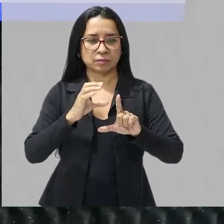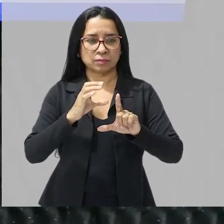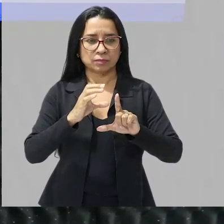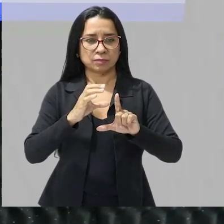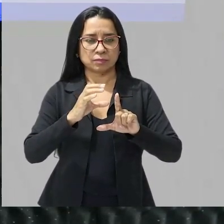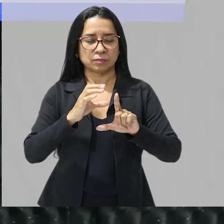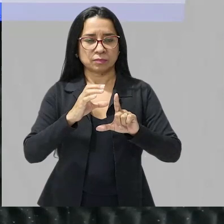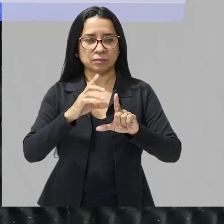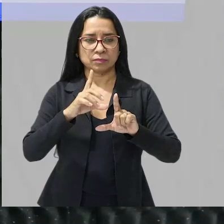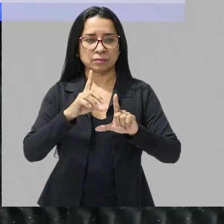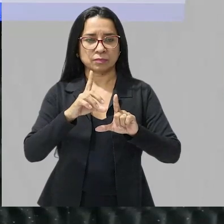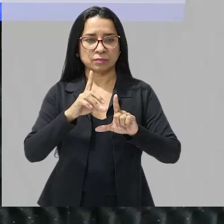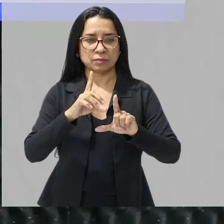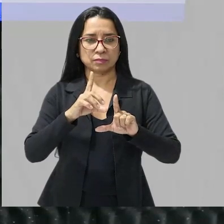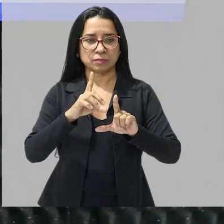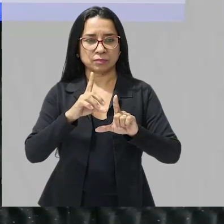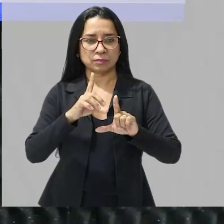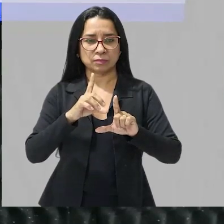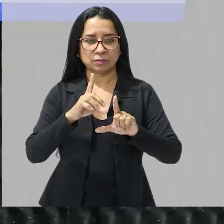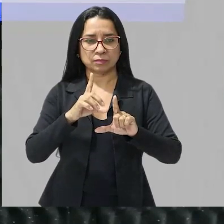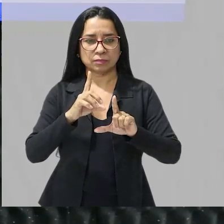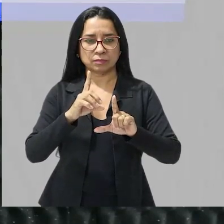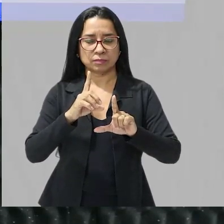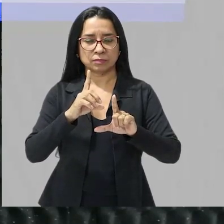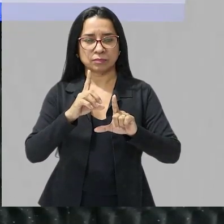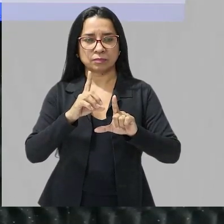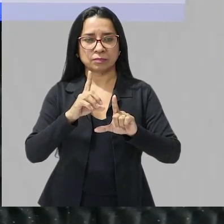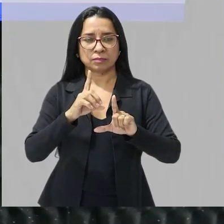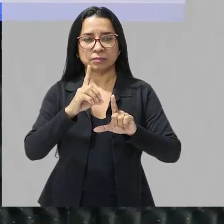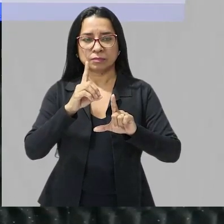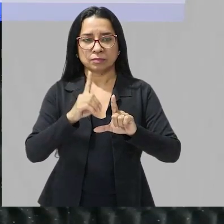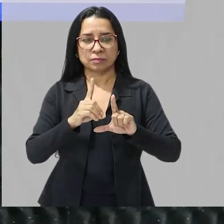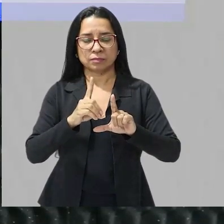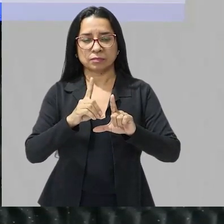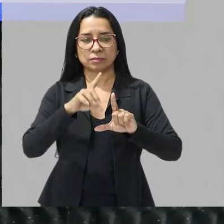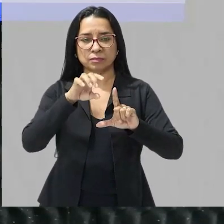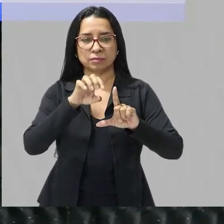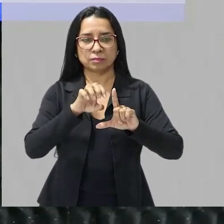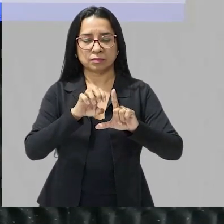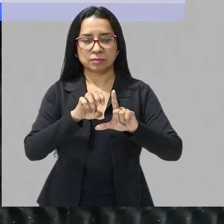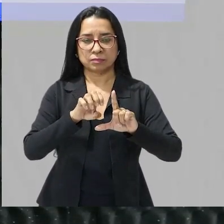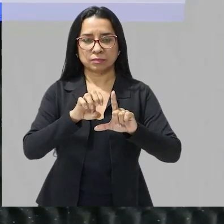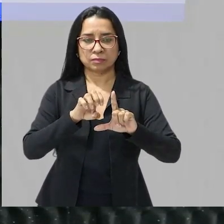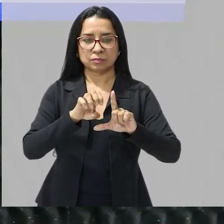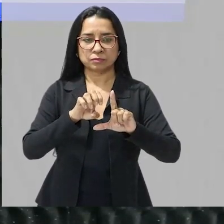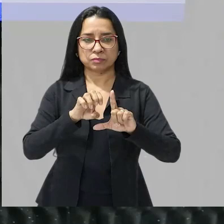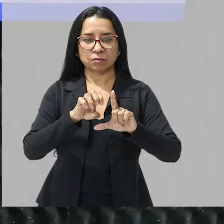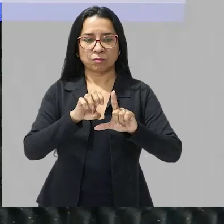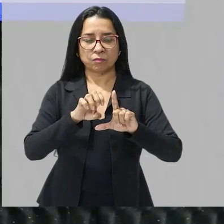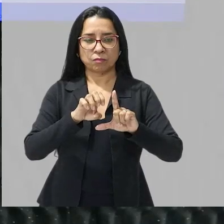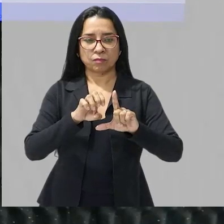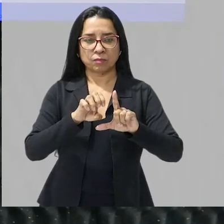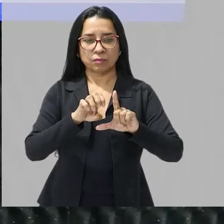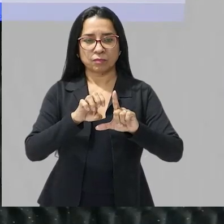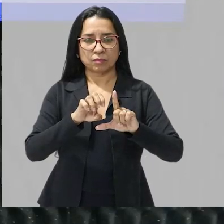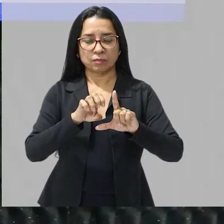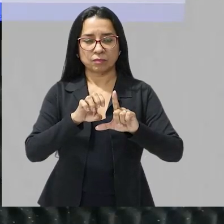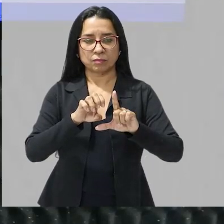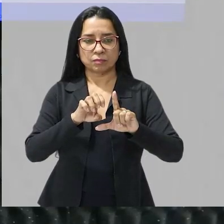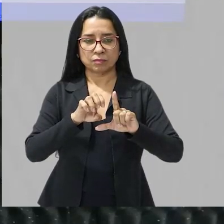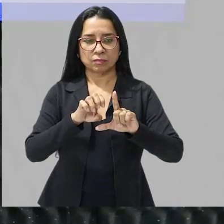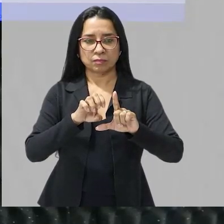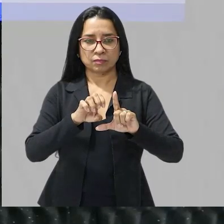tridimensional das moléculas pela energia de ativação pela concentração de minerais ou pela